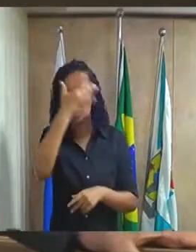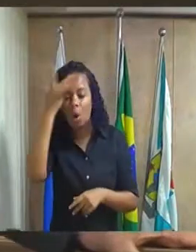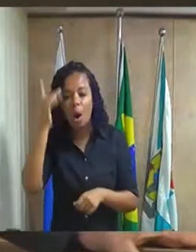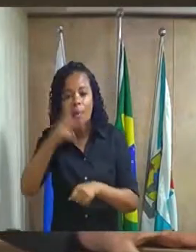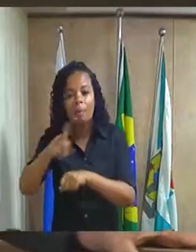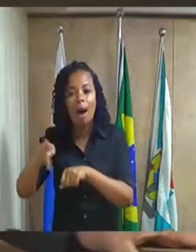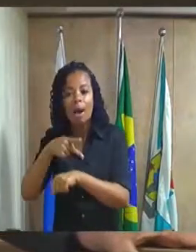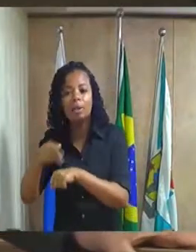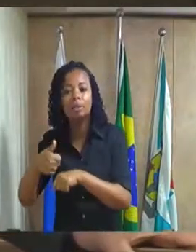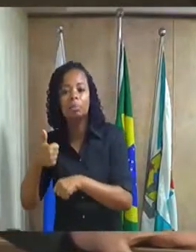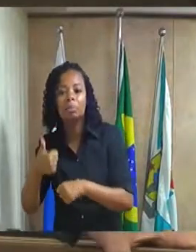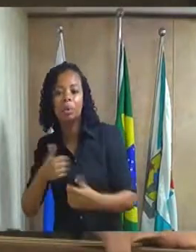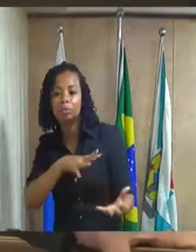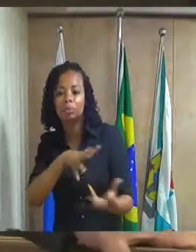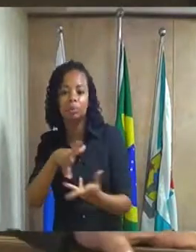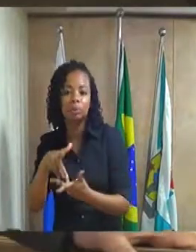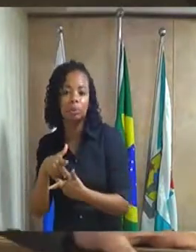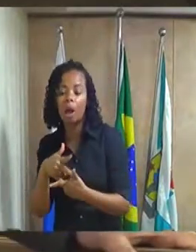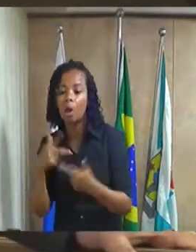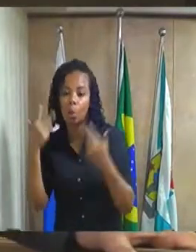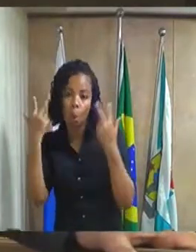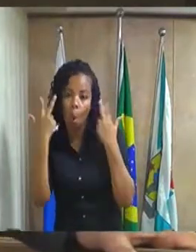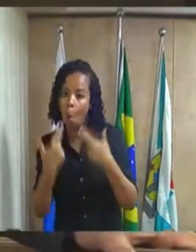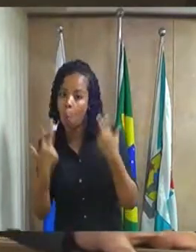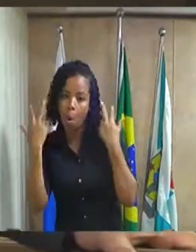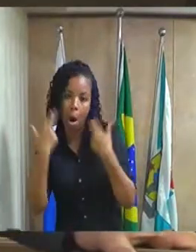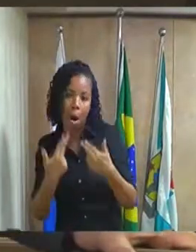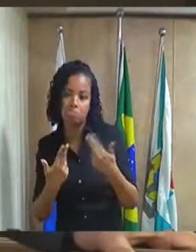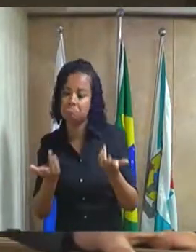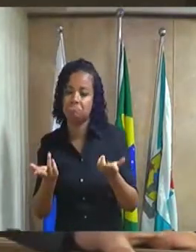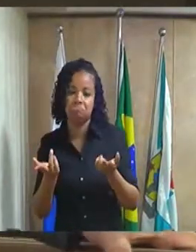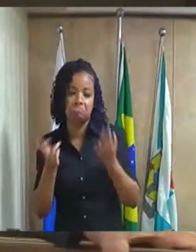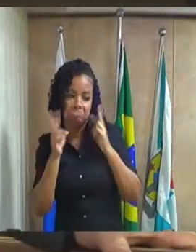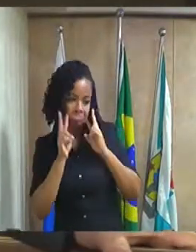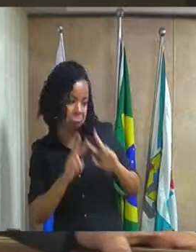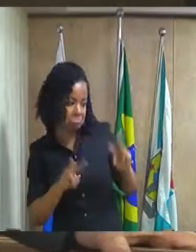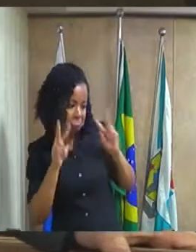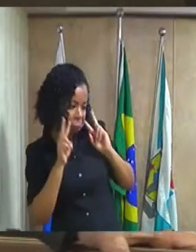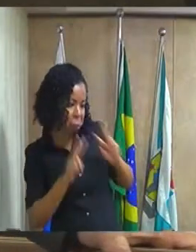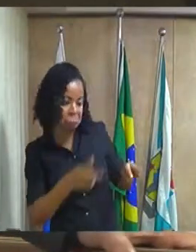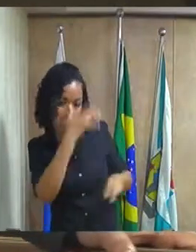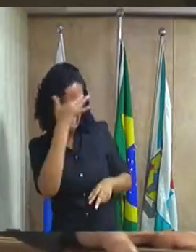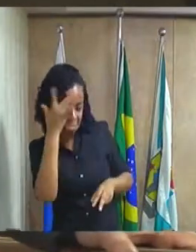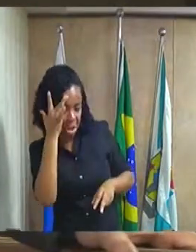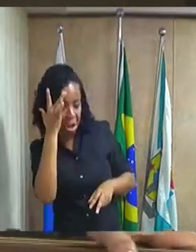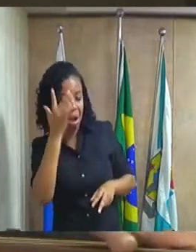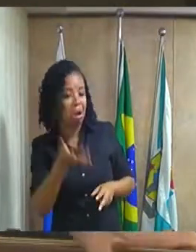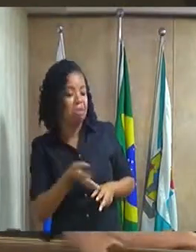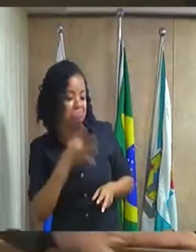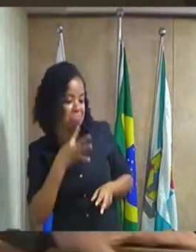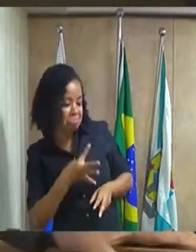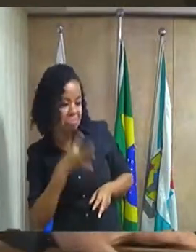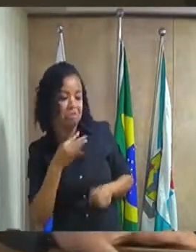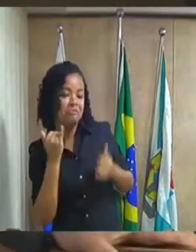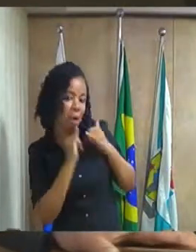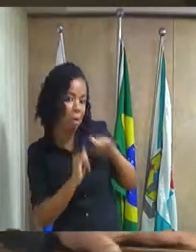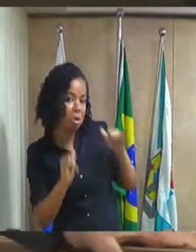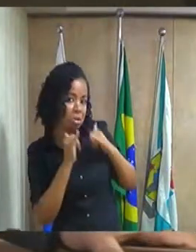mundo é muito comum vocês vão ouvir cada vez mais sobre isso e trazer